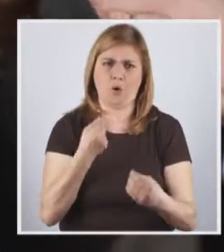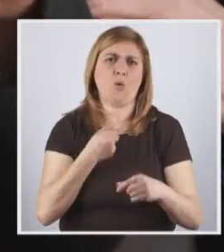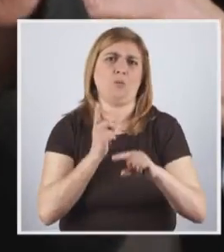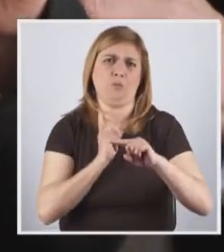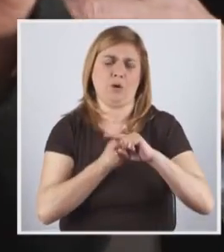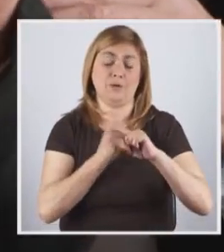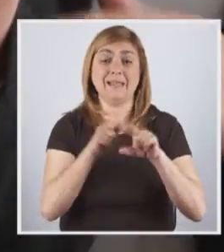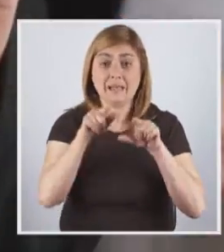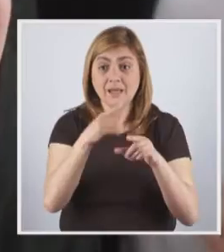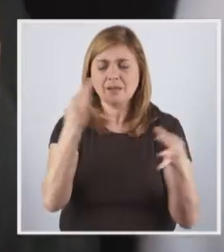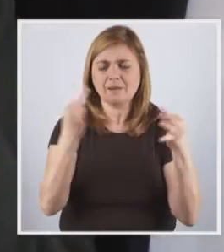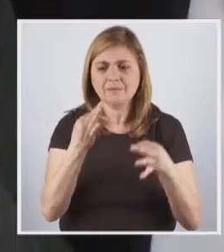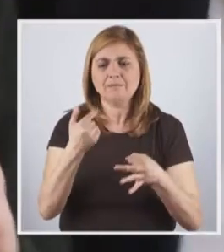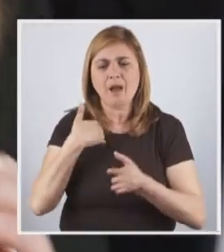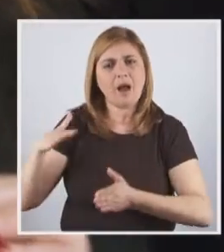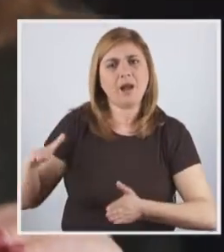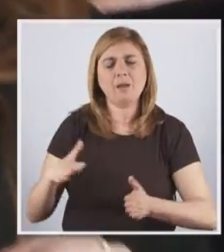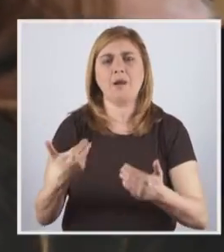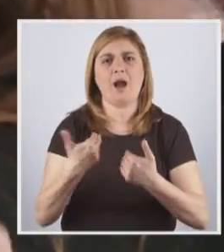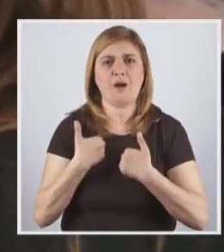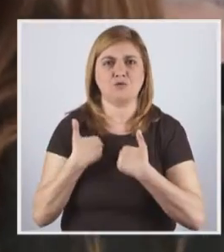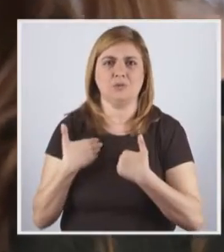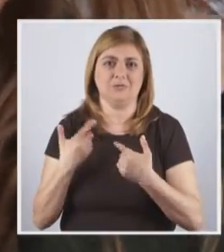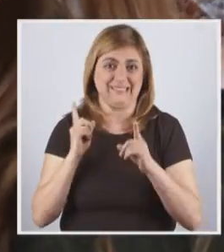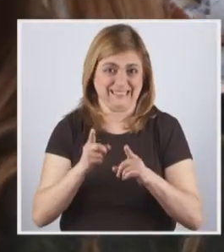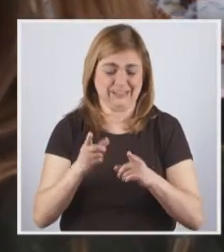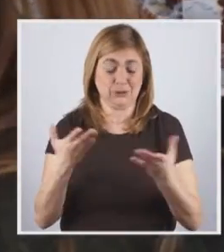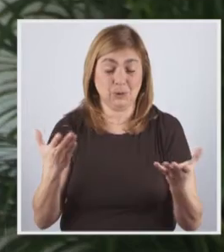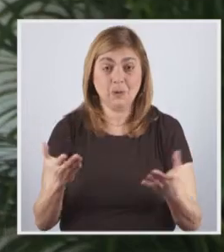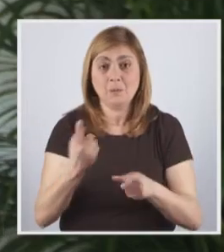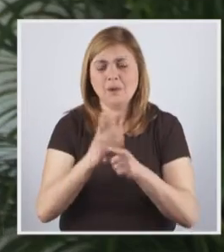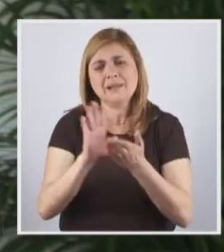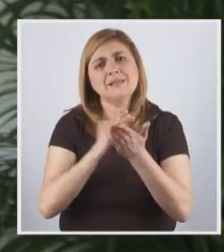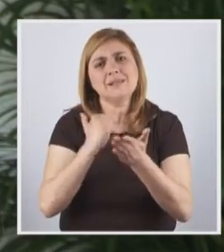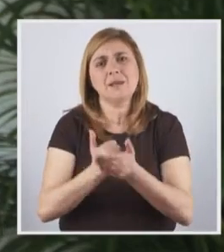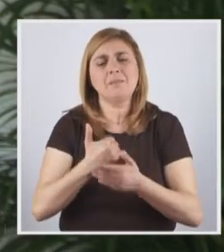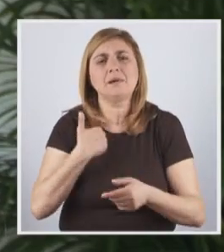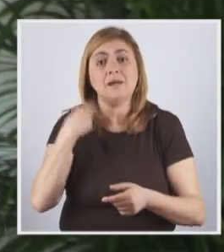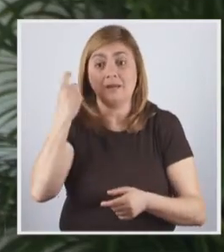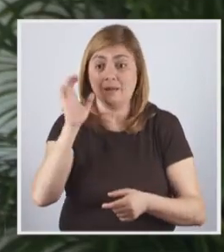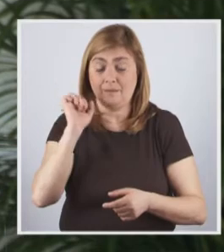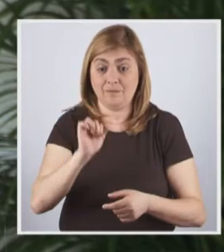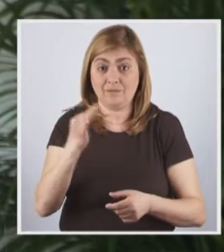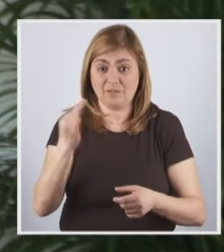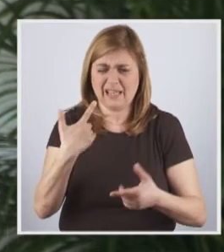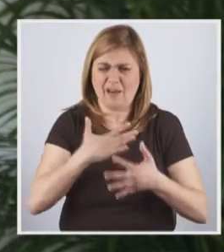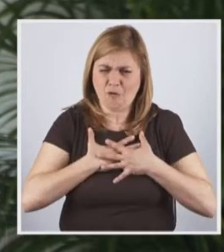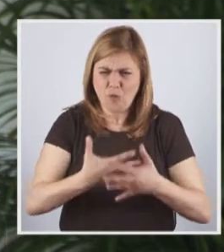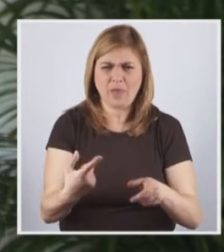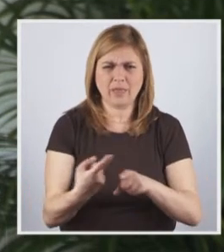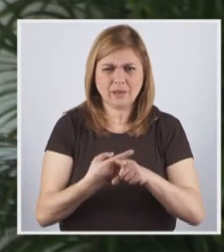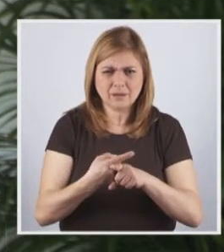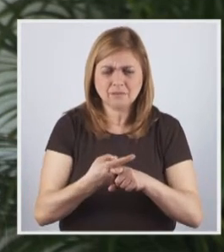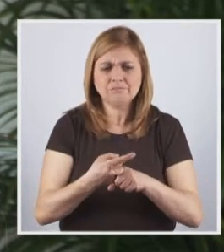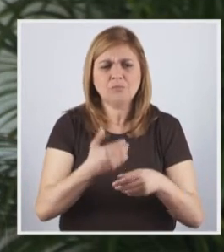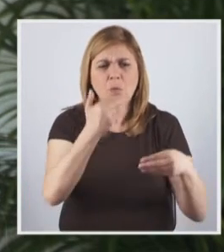que isso também ajudou a marcar muito o meu percurso. Não tenho dúvida nenhuma. porque sempre achei que, com o empanho e com a vontade, grande